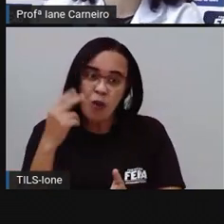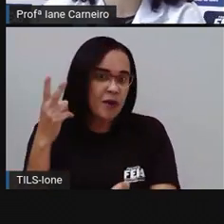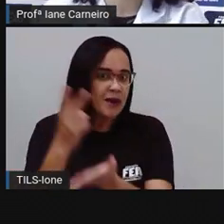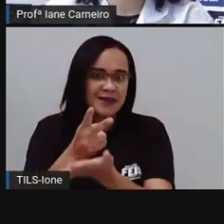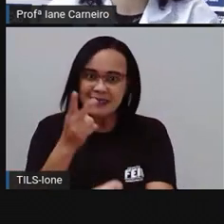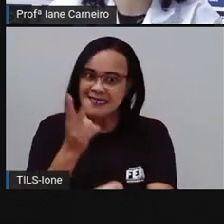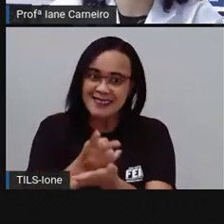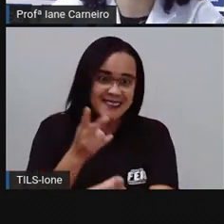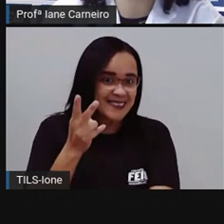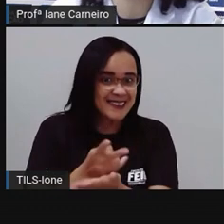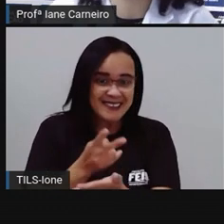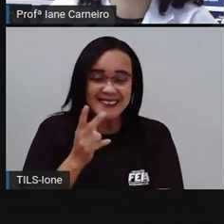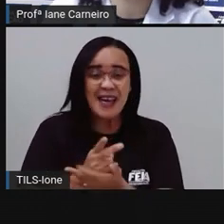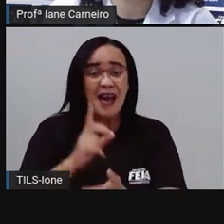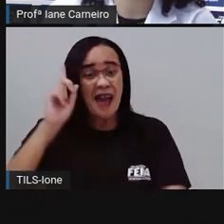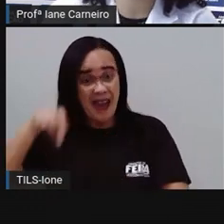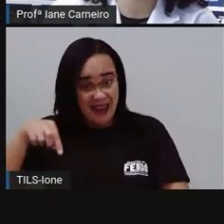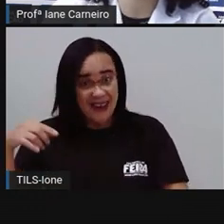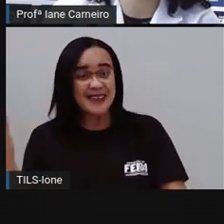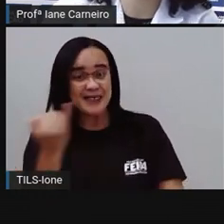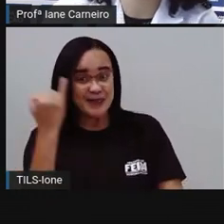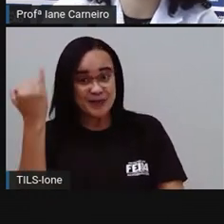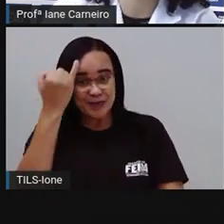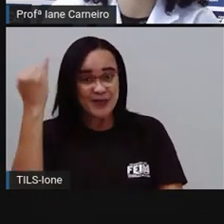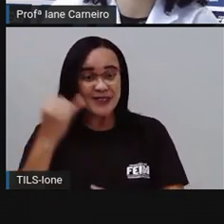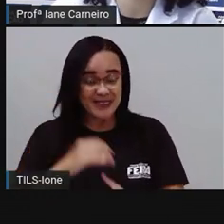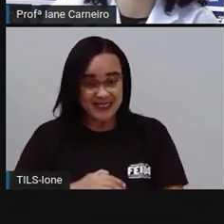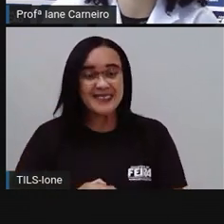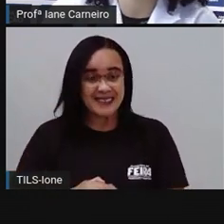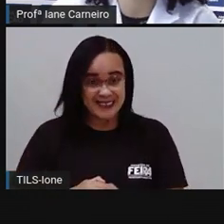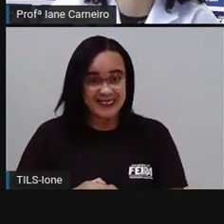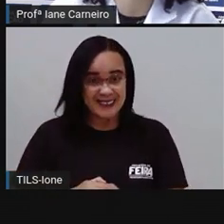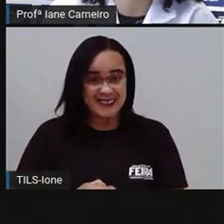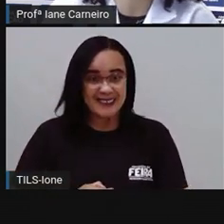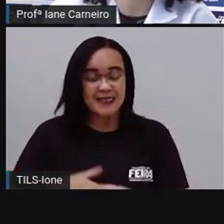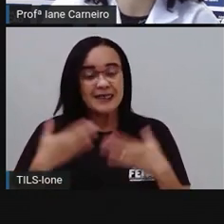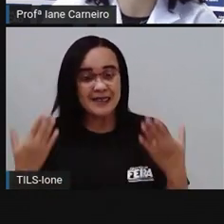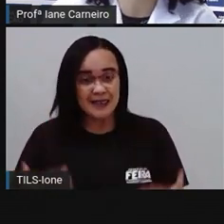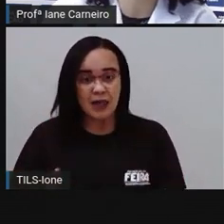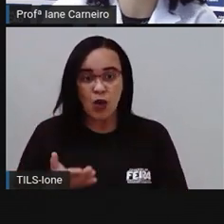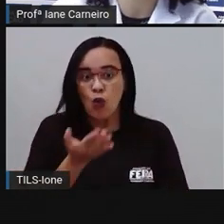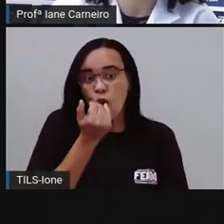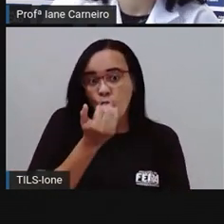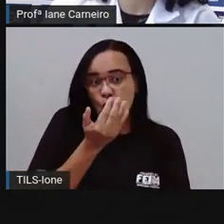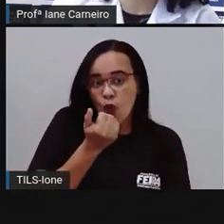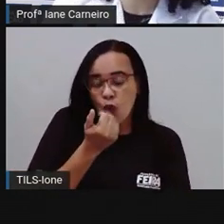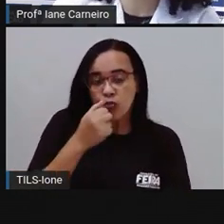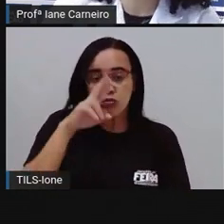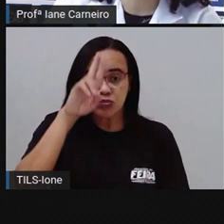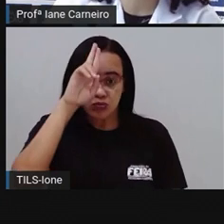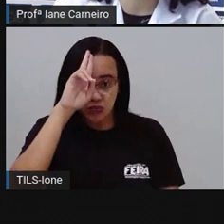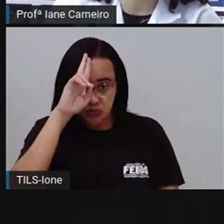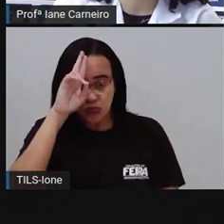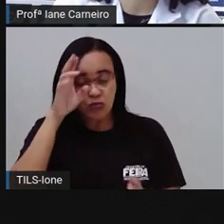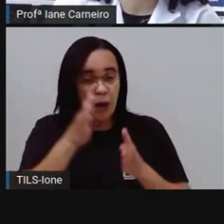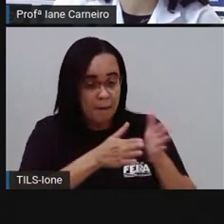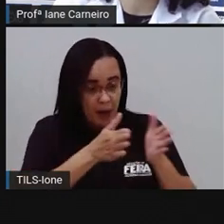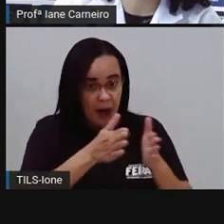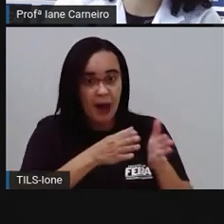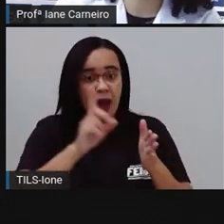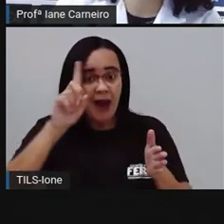só que coisa interessante. As refeições estão no meio de duas coisas importantes que precisamos fazer.